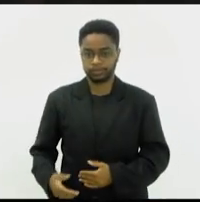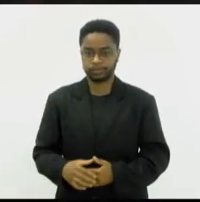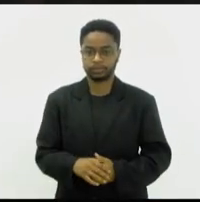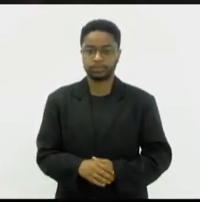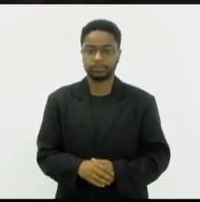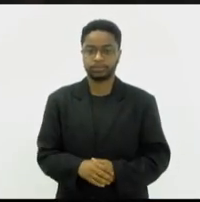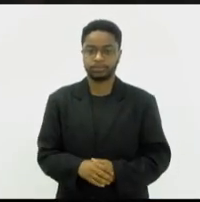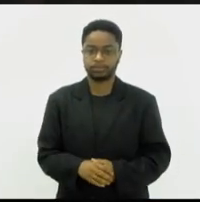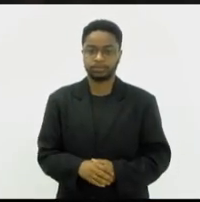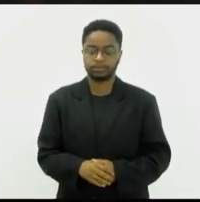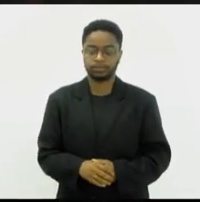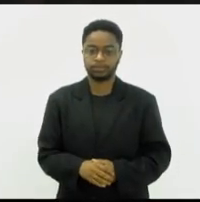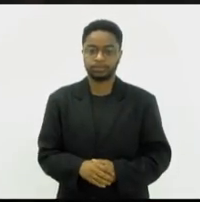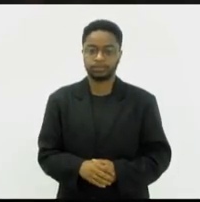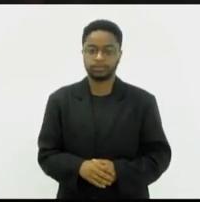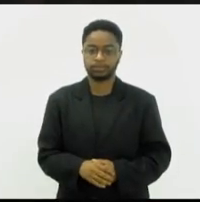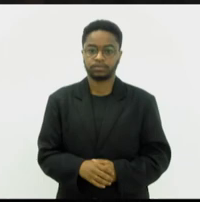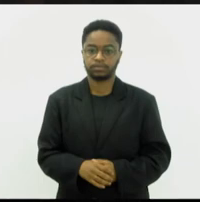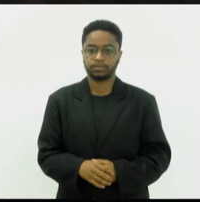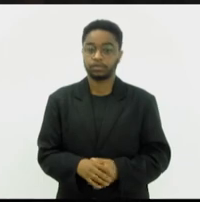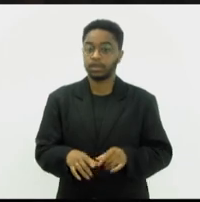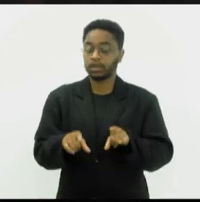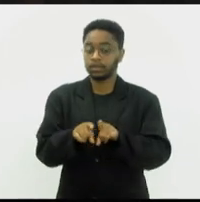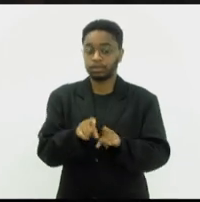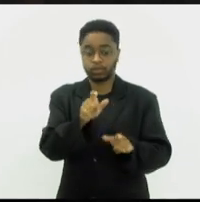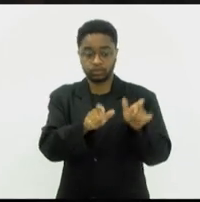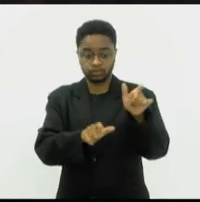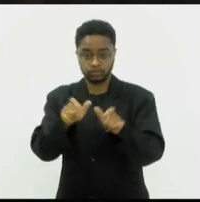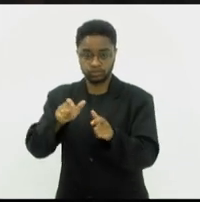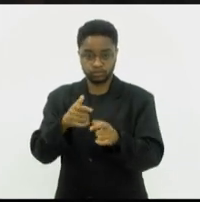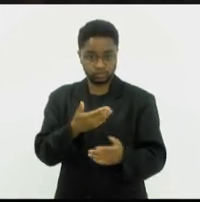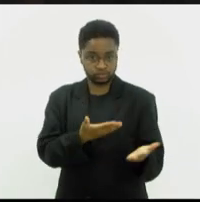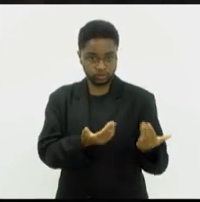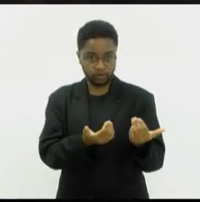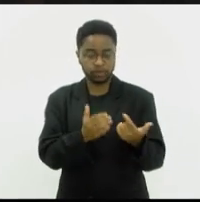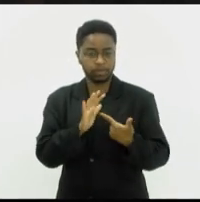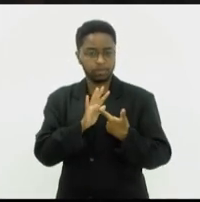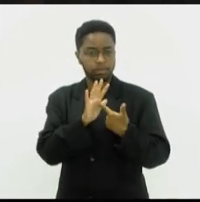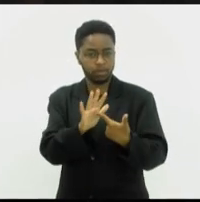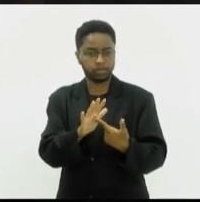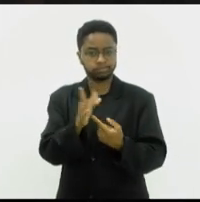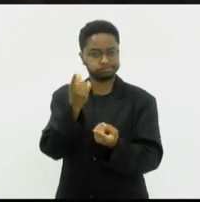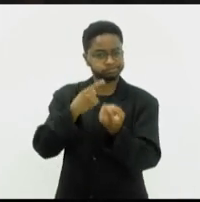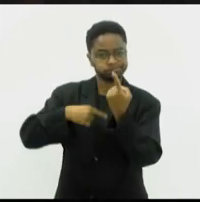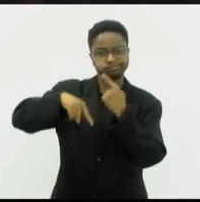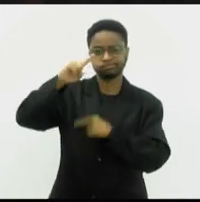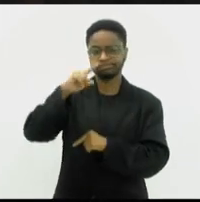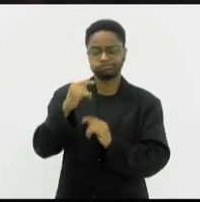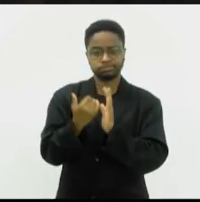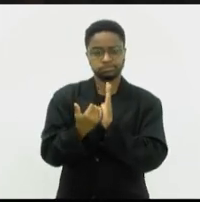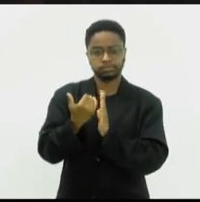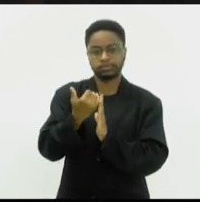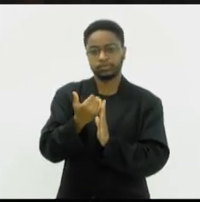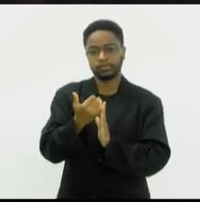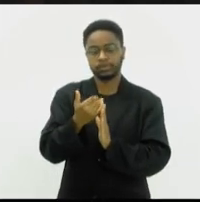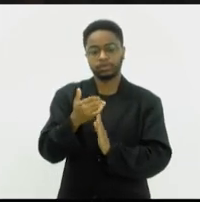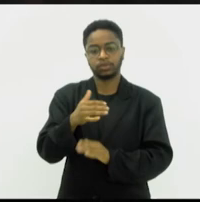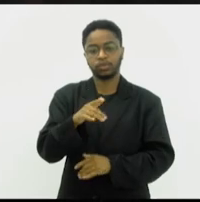aqueles que mais despontam exatamente nessas